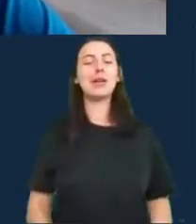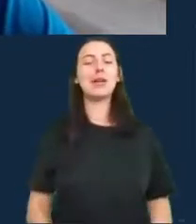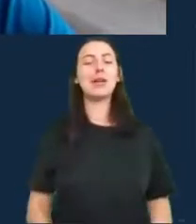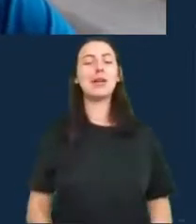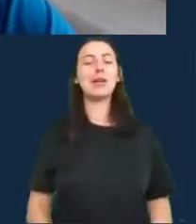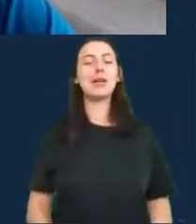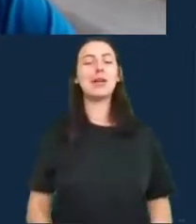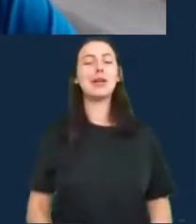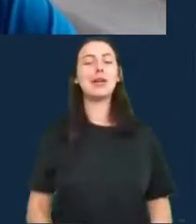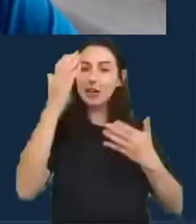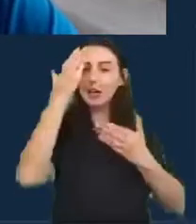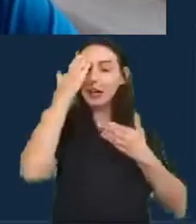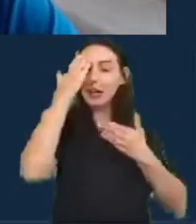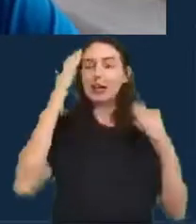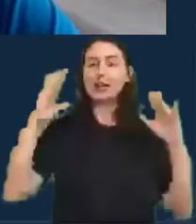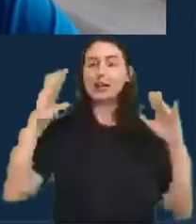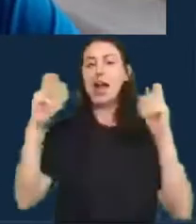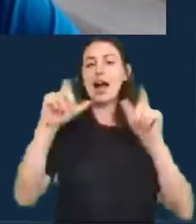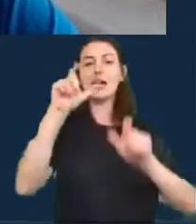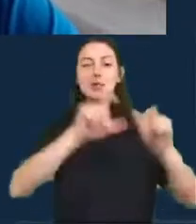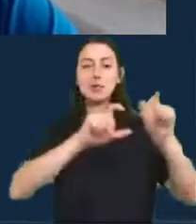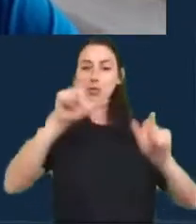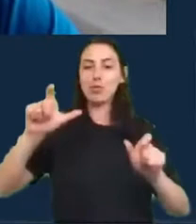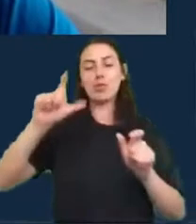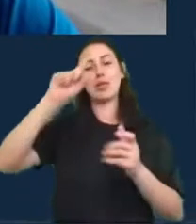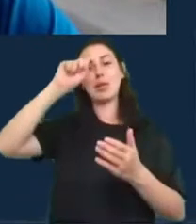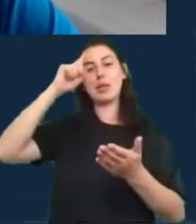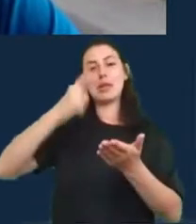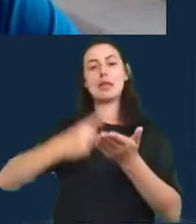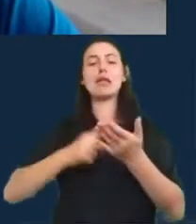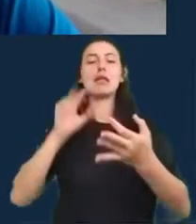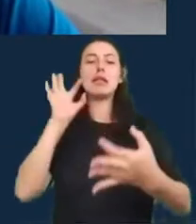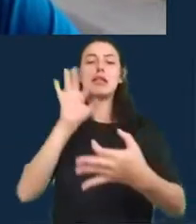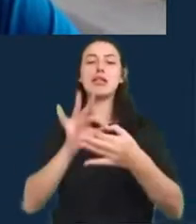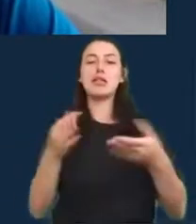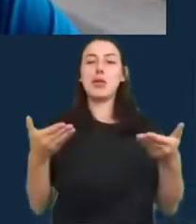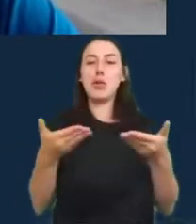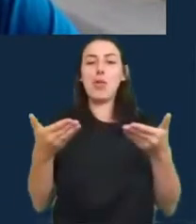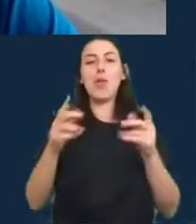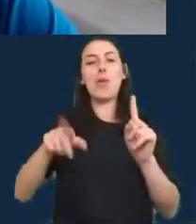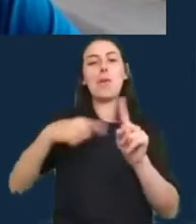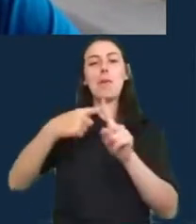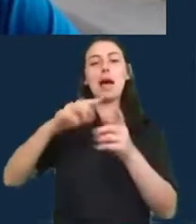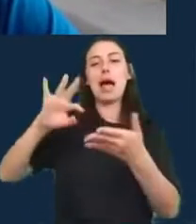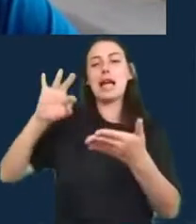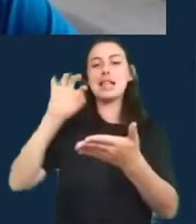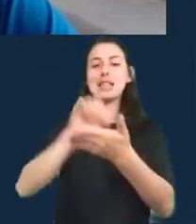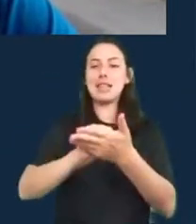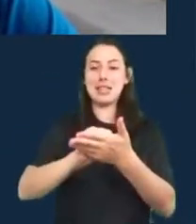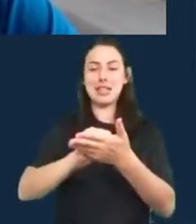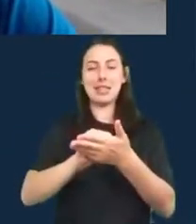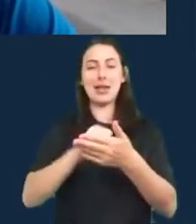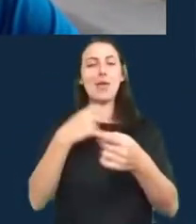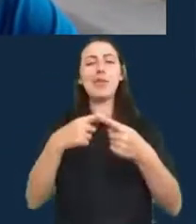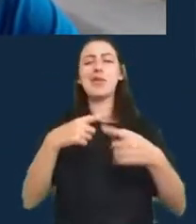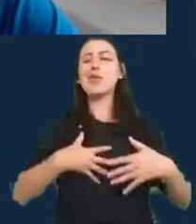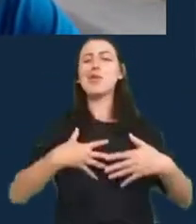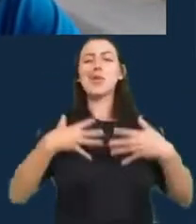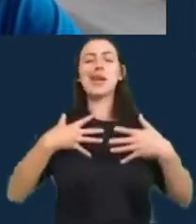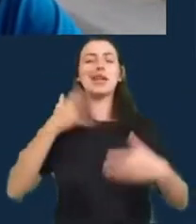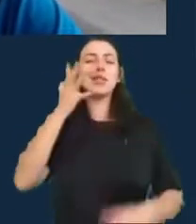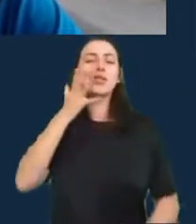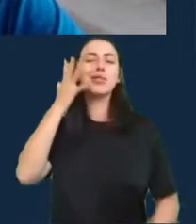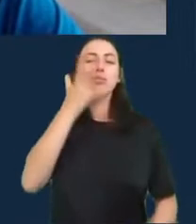que decidiram se conectar e se inscrever aqui foi um prazer para mim falar nesta conferência as perguntas foram